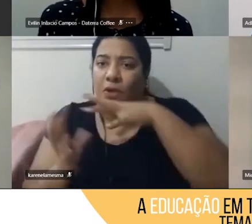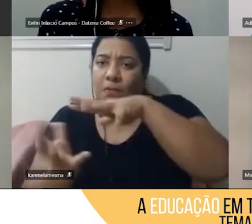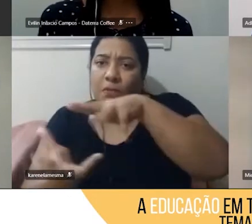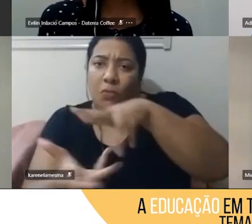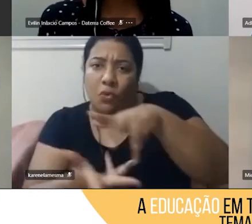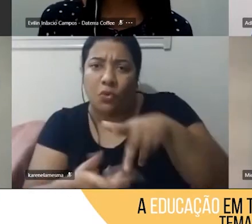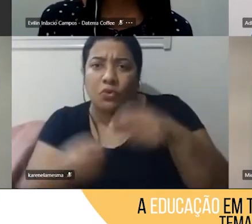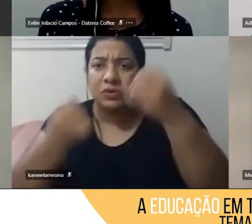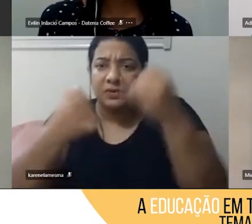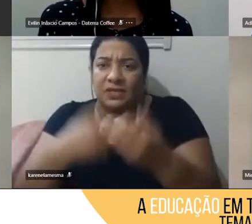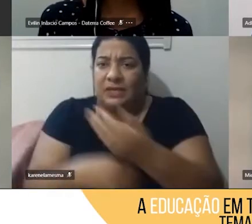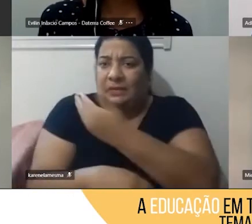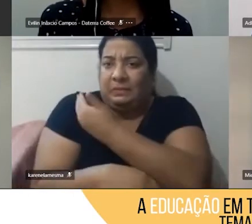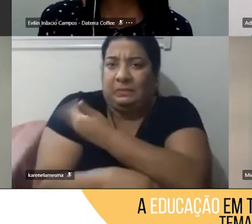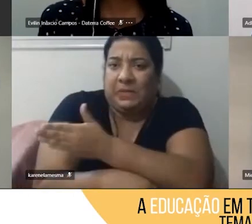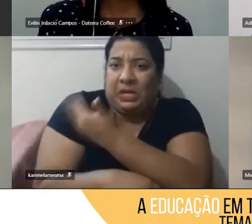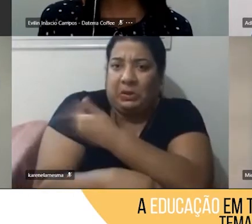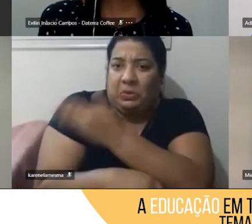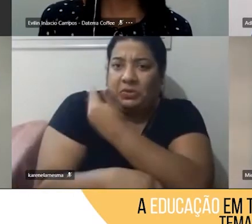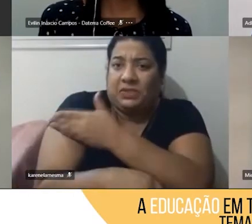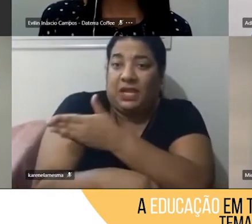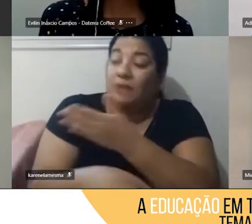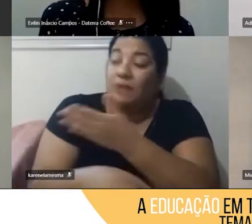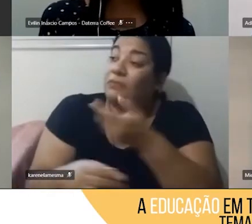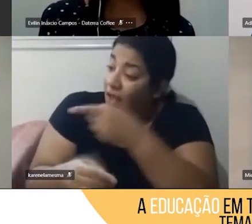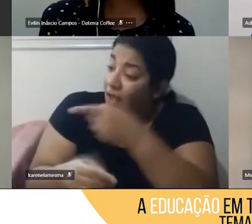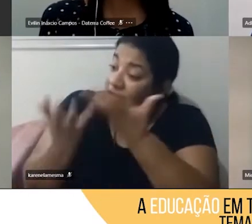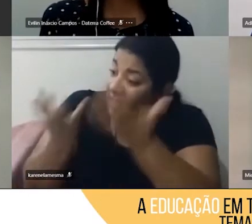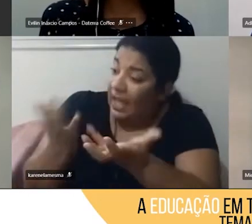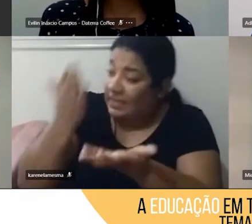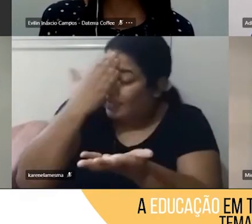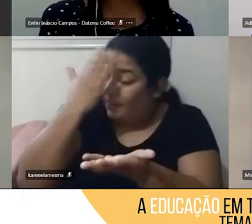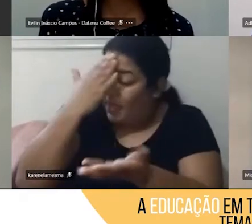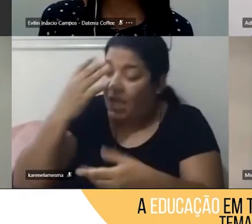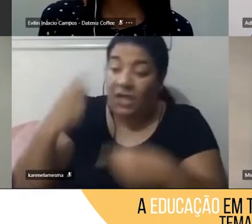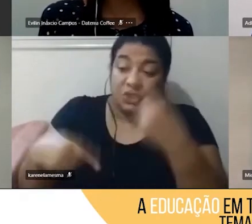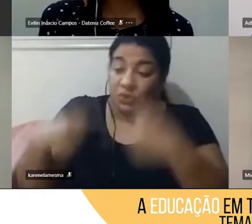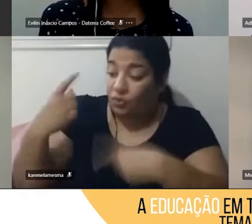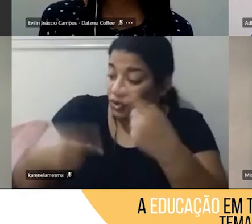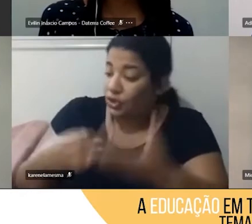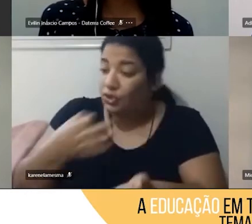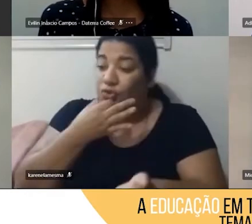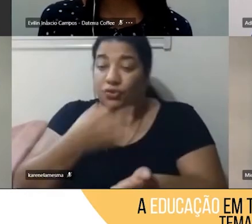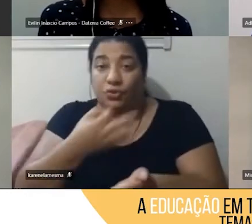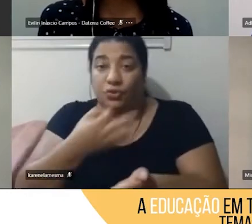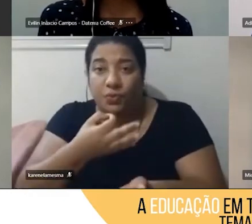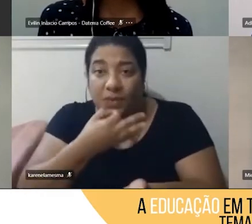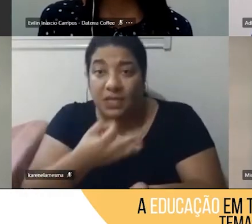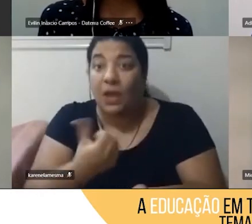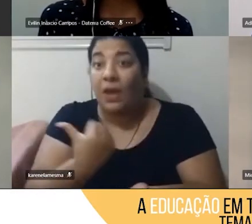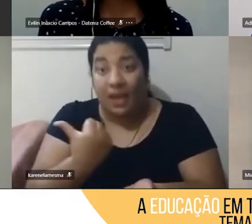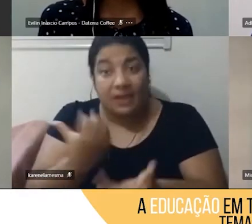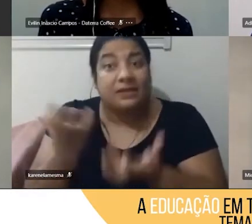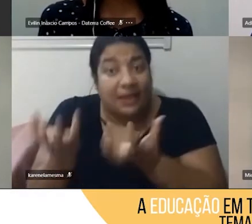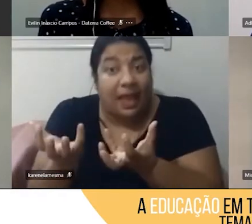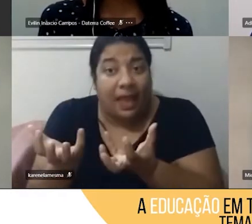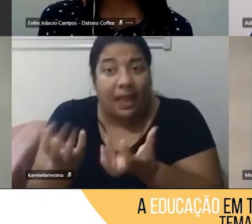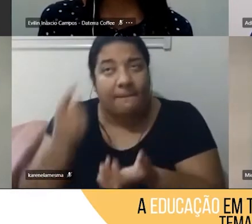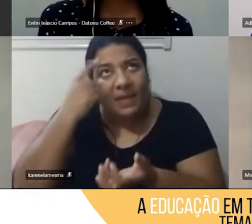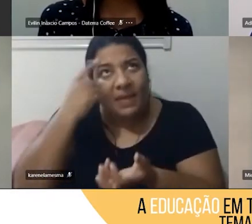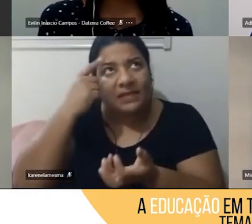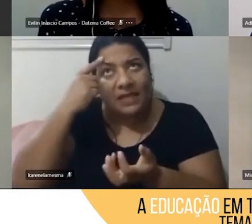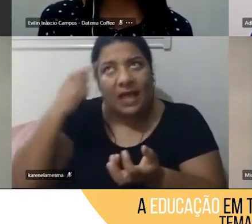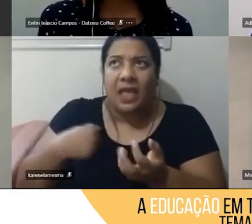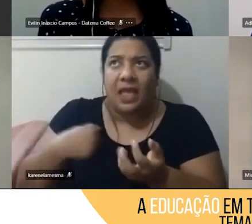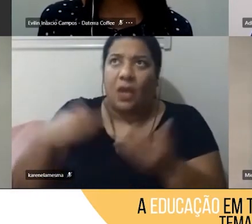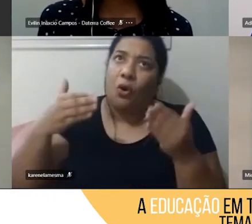saber, eles querem discutir, eles querem opinar, eles querem começar a pensar se eles são ou não a favor das